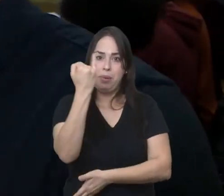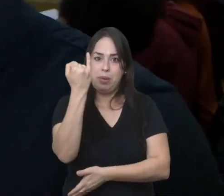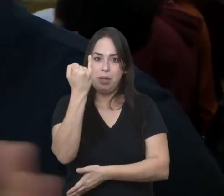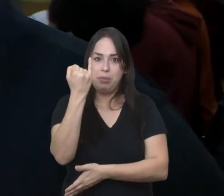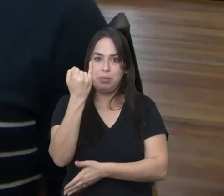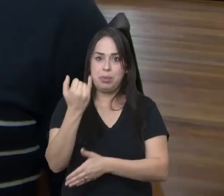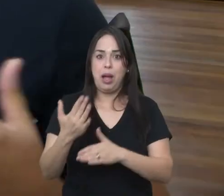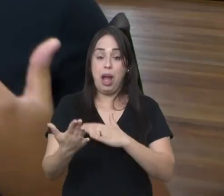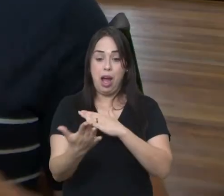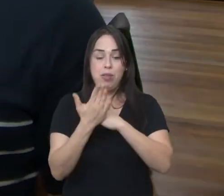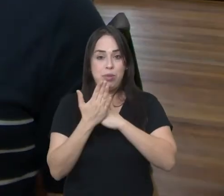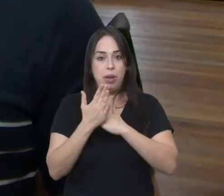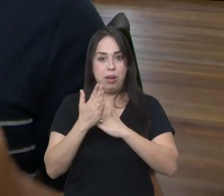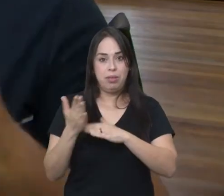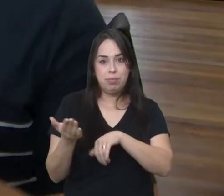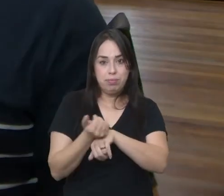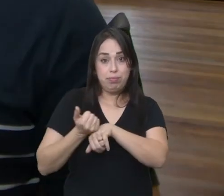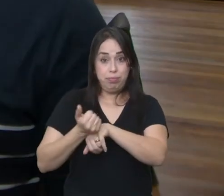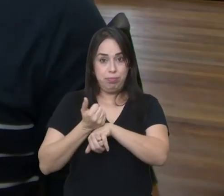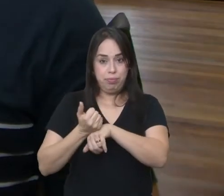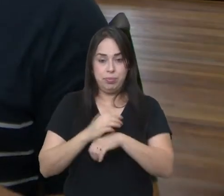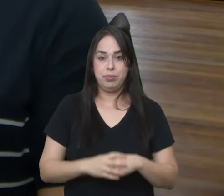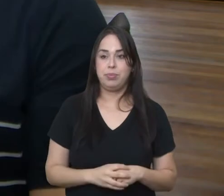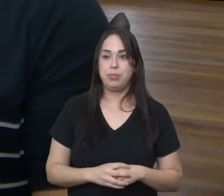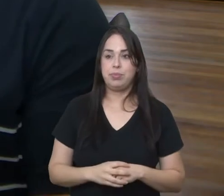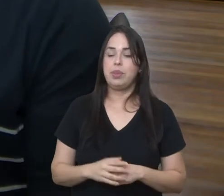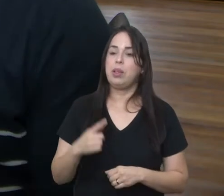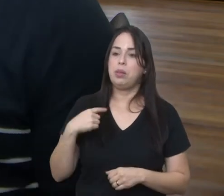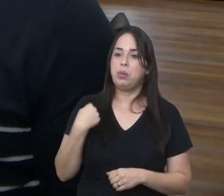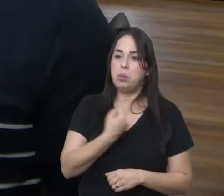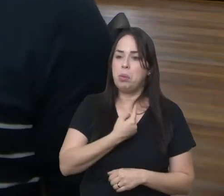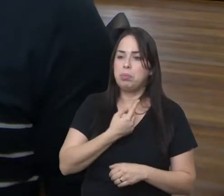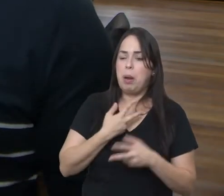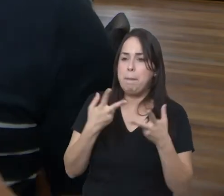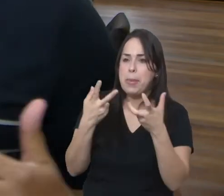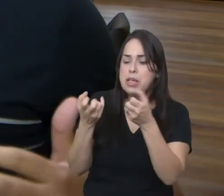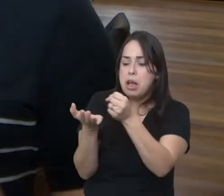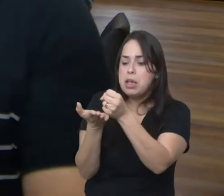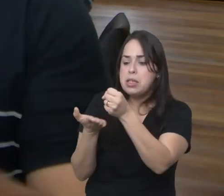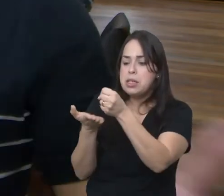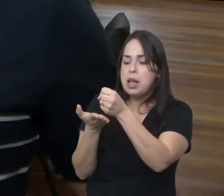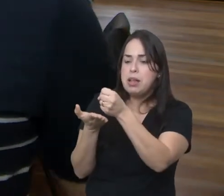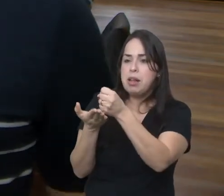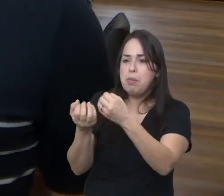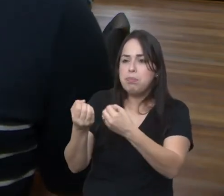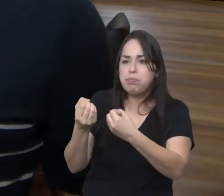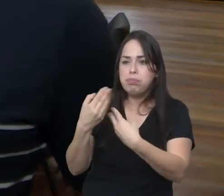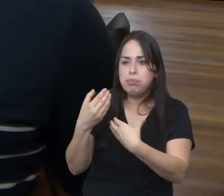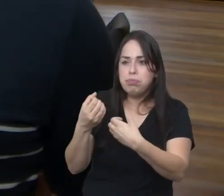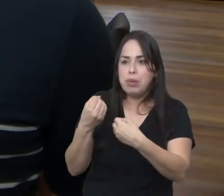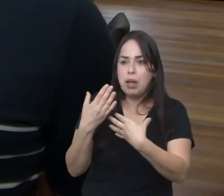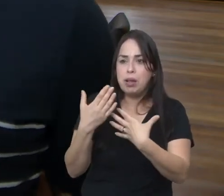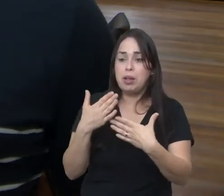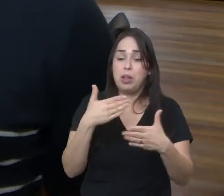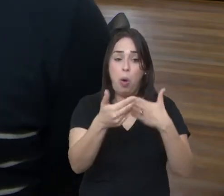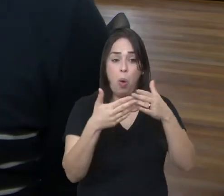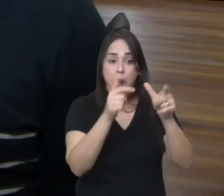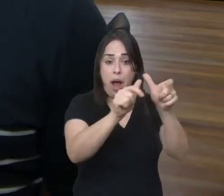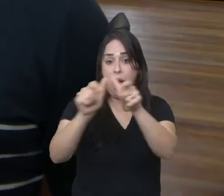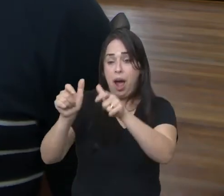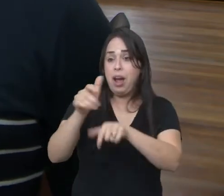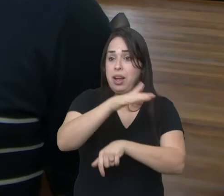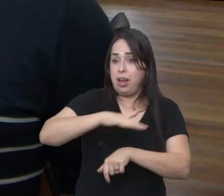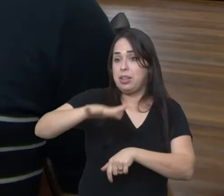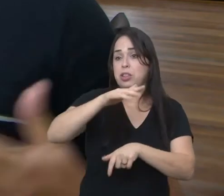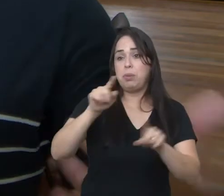formação. Sendo profissional a gente vê a base que o Coro dá para a gente em diversas situações no mercado da música